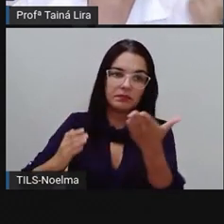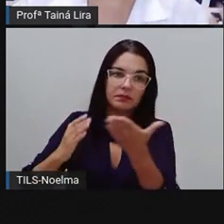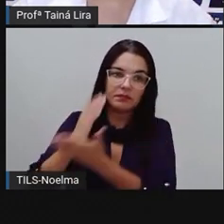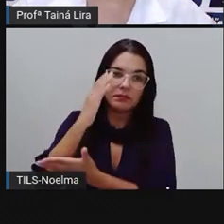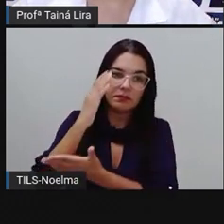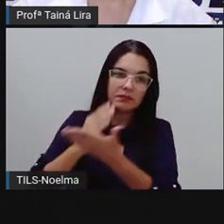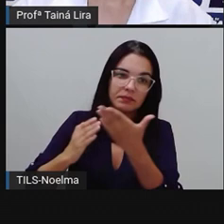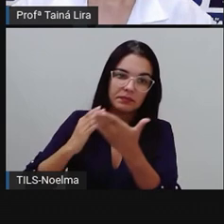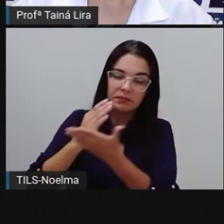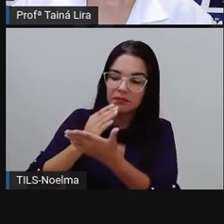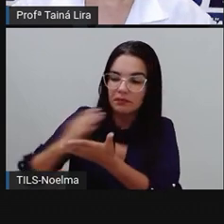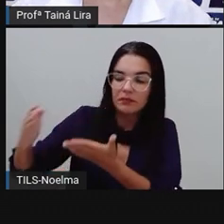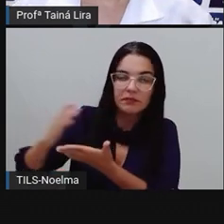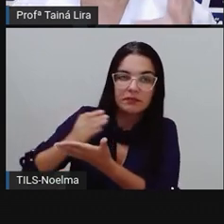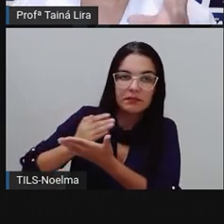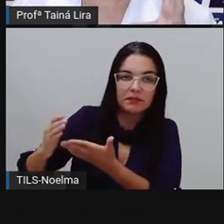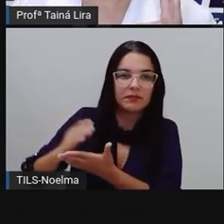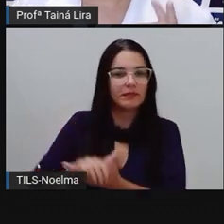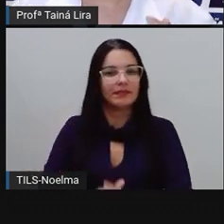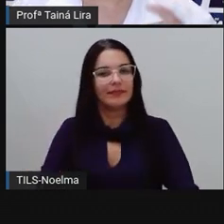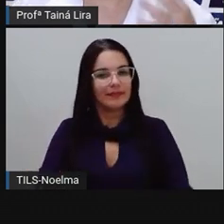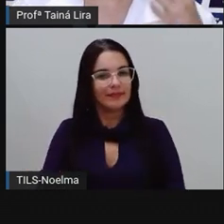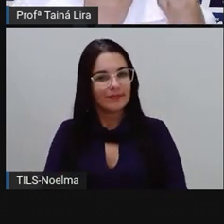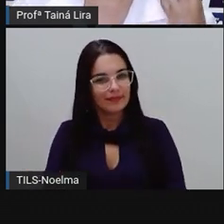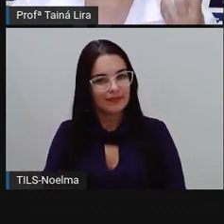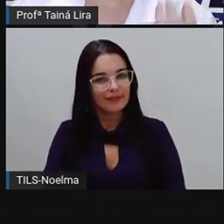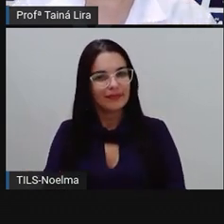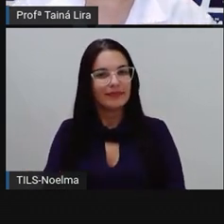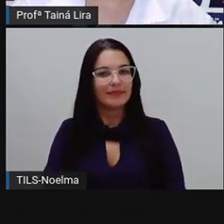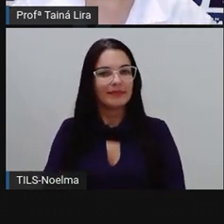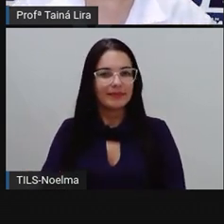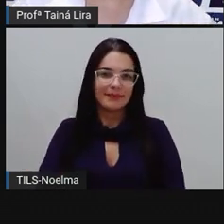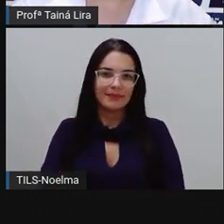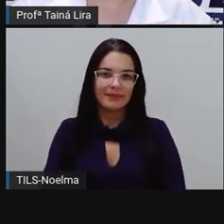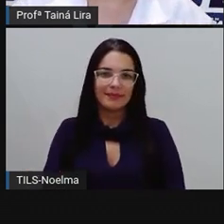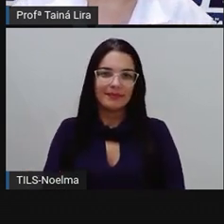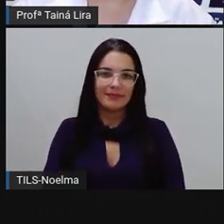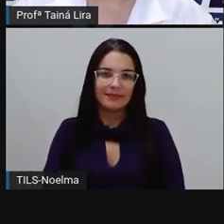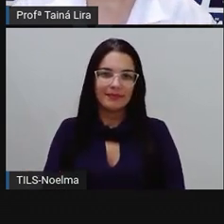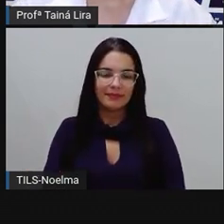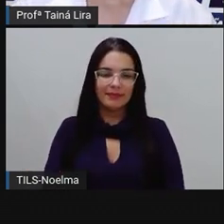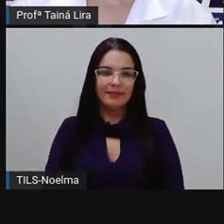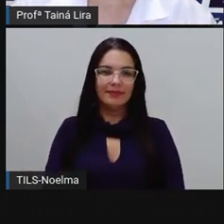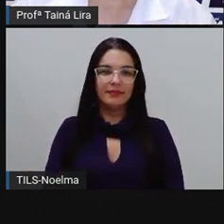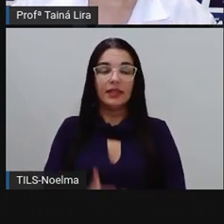pedaço. Também aí, terminando aí essa sílaba com o som de u.